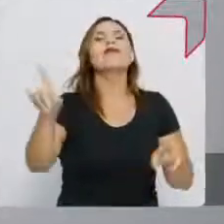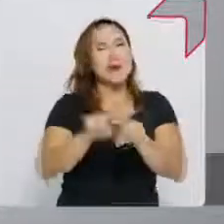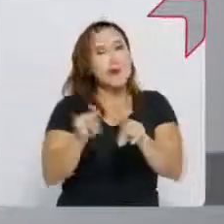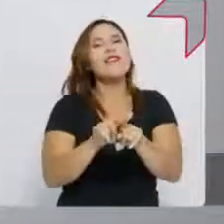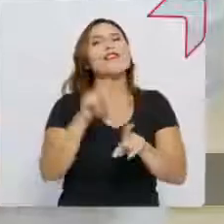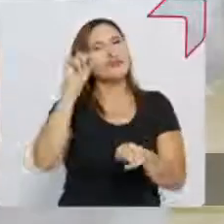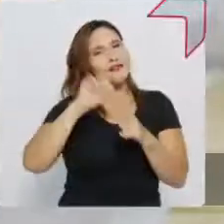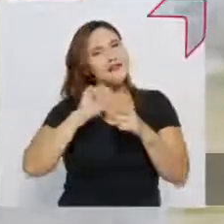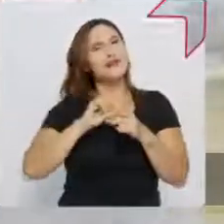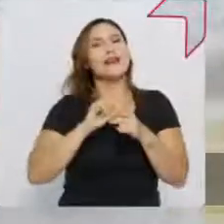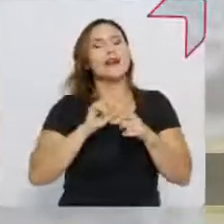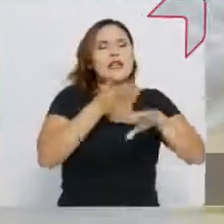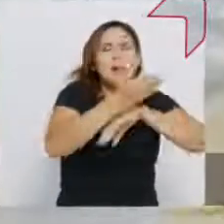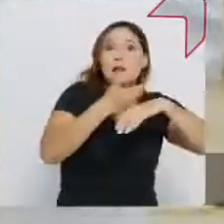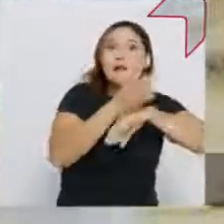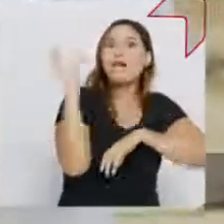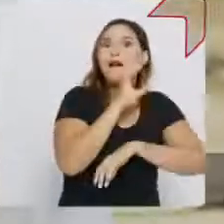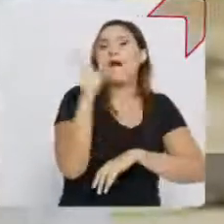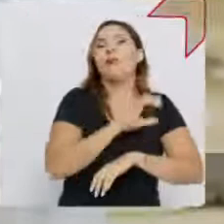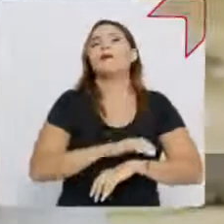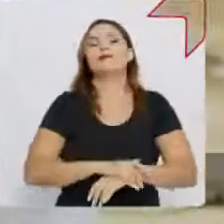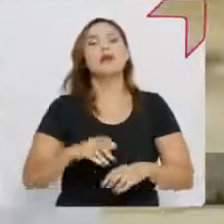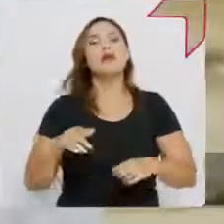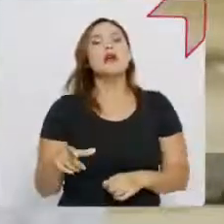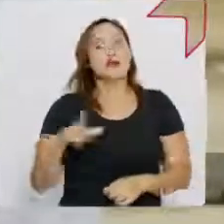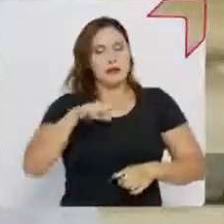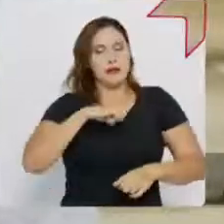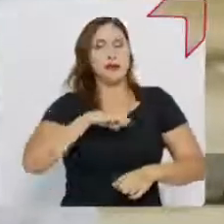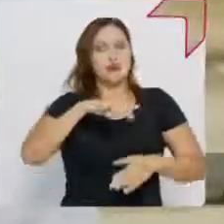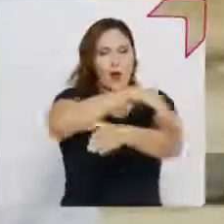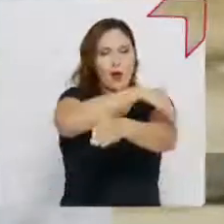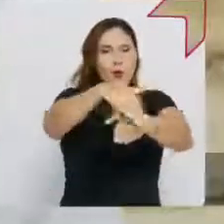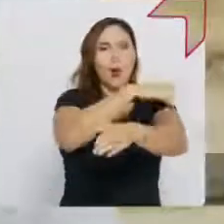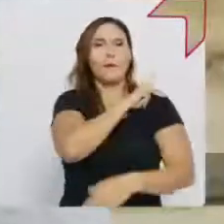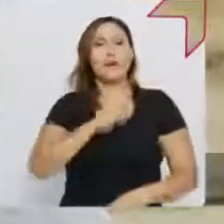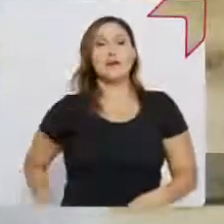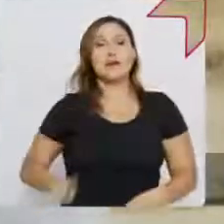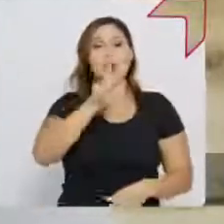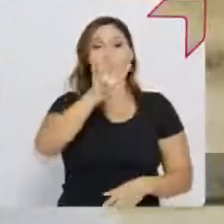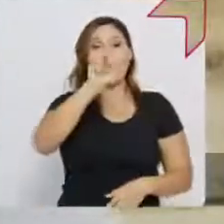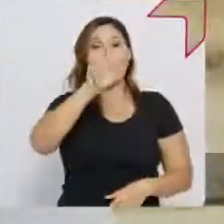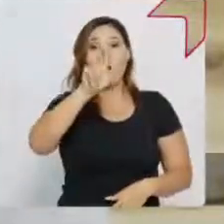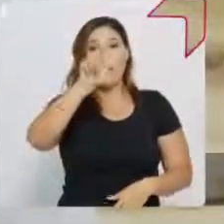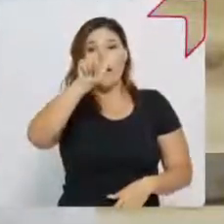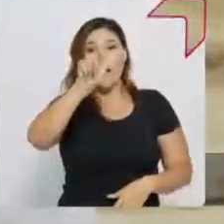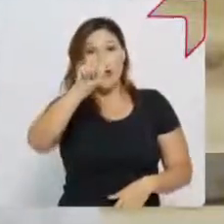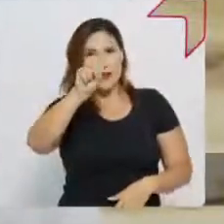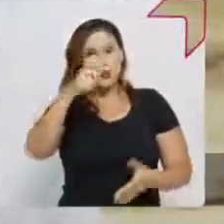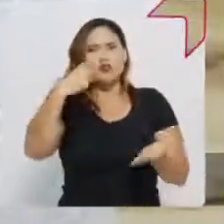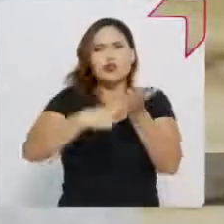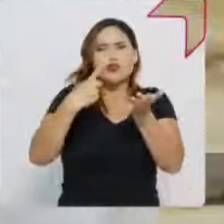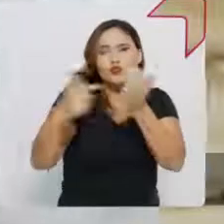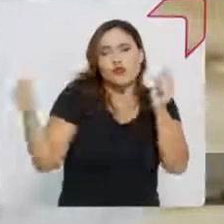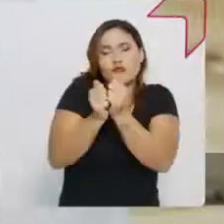dobrada. Estamos aqui na Avenida Presidente Vargas, Governador Rui Costa. Eu queria afirmar junto com o senhor esse compromisso com a Vitória da